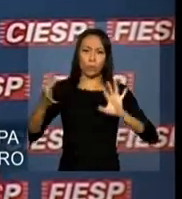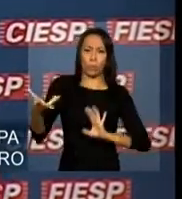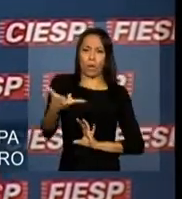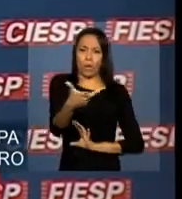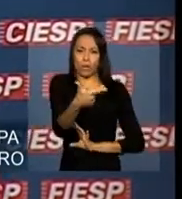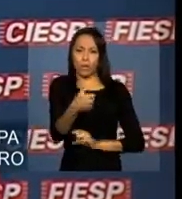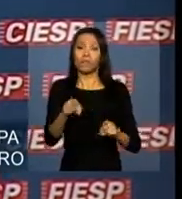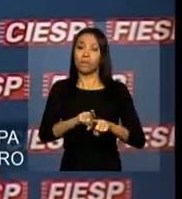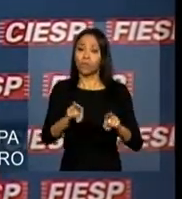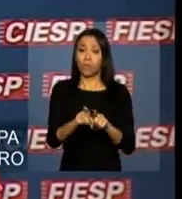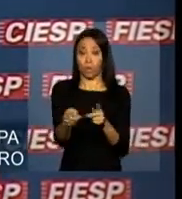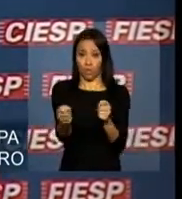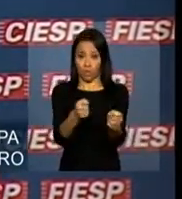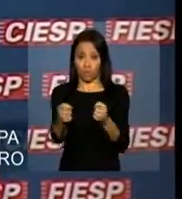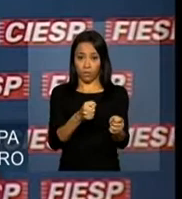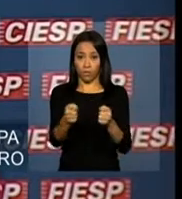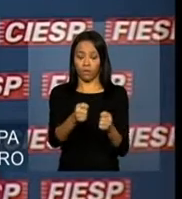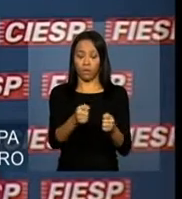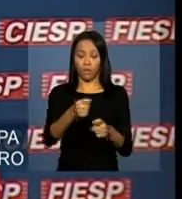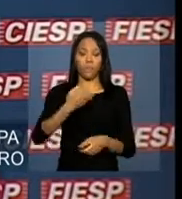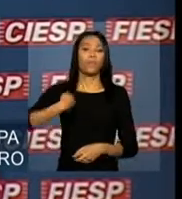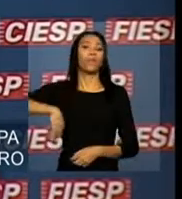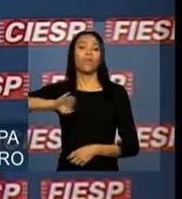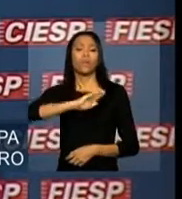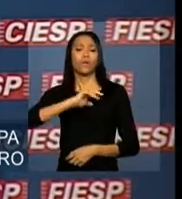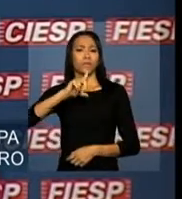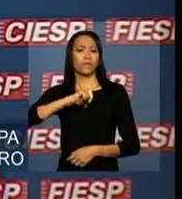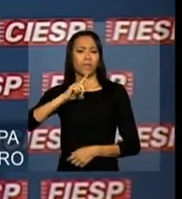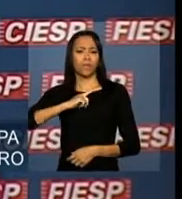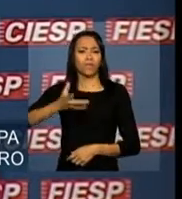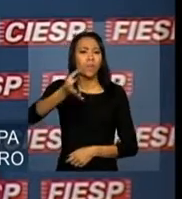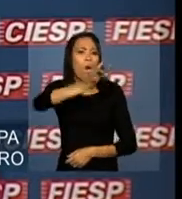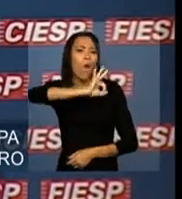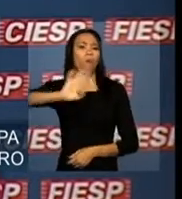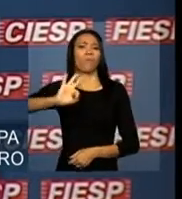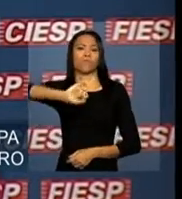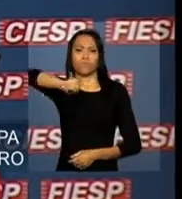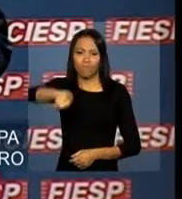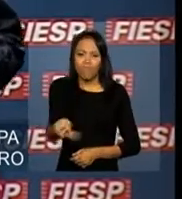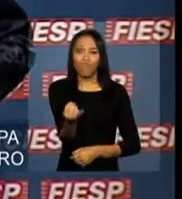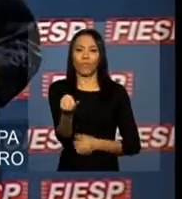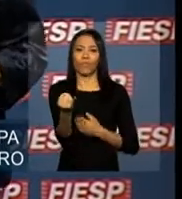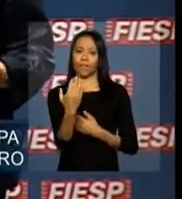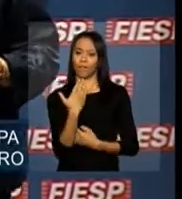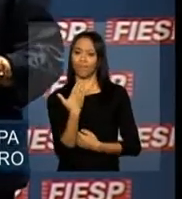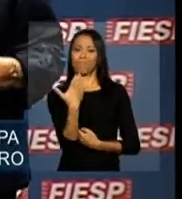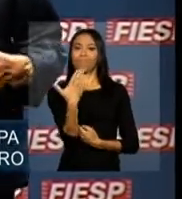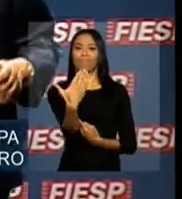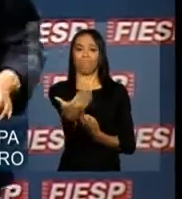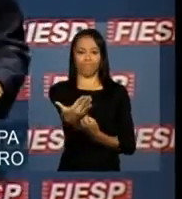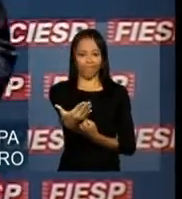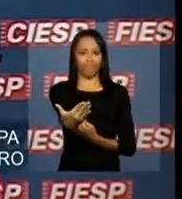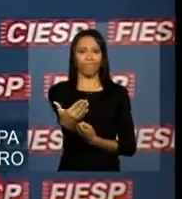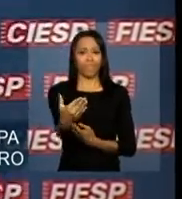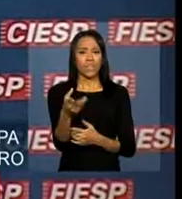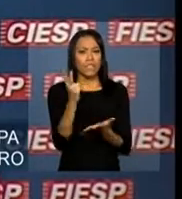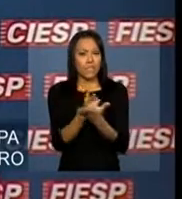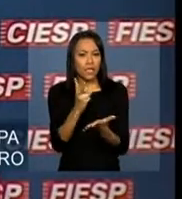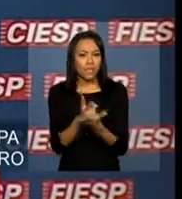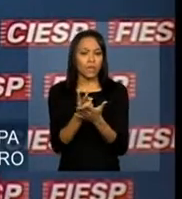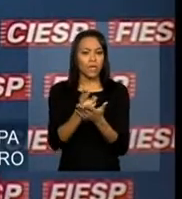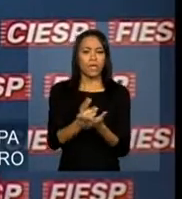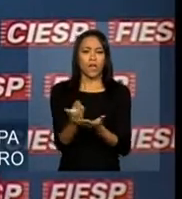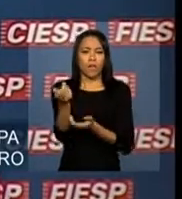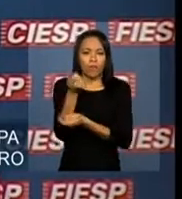de equilíbrio. Nós temos excelentes oportunidades à nossa frente. O avanço das negociações